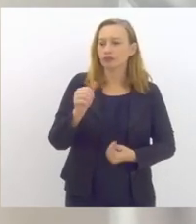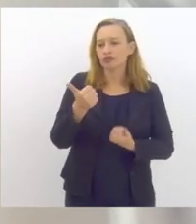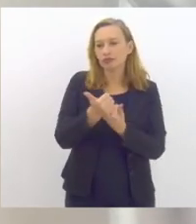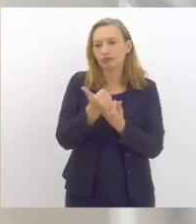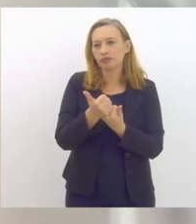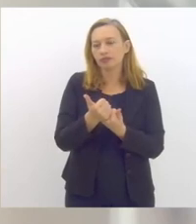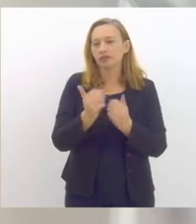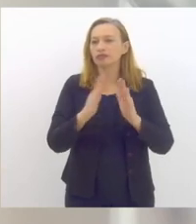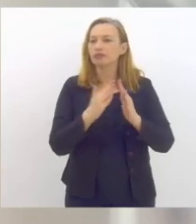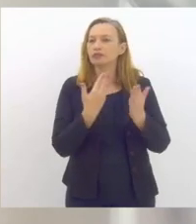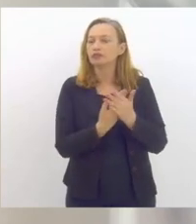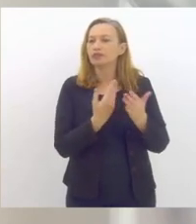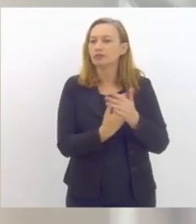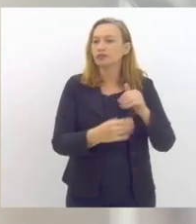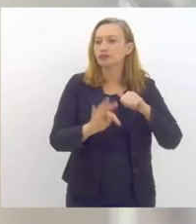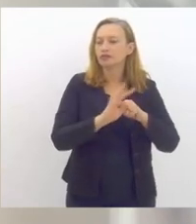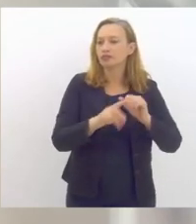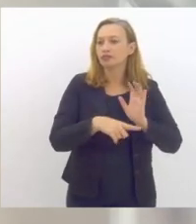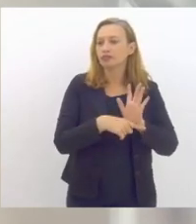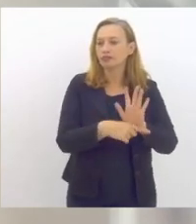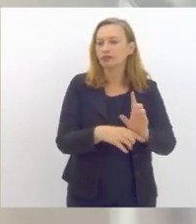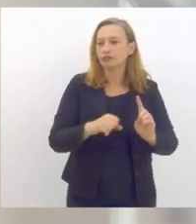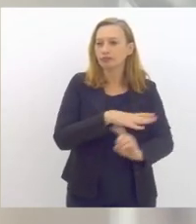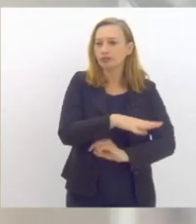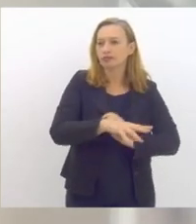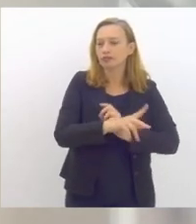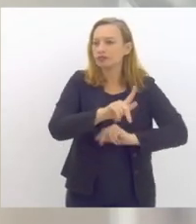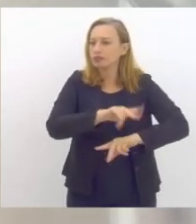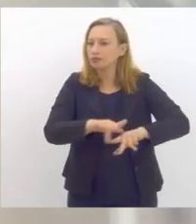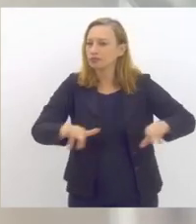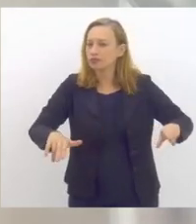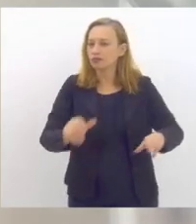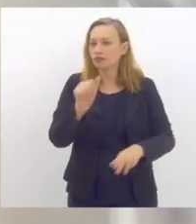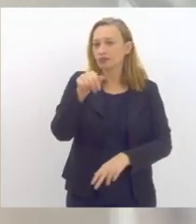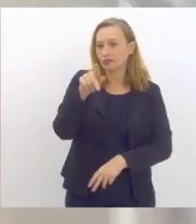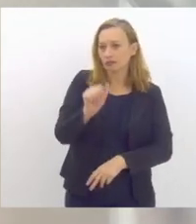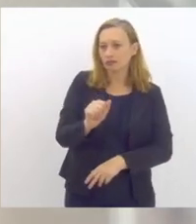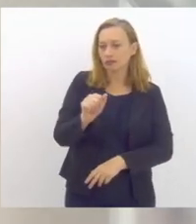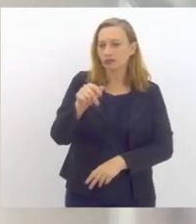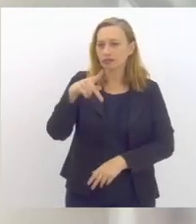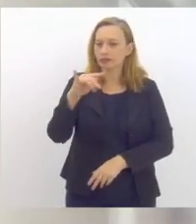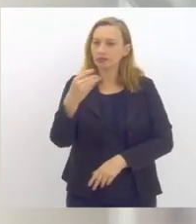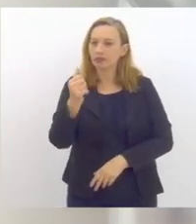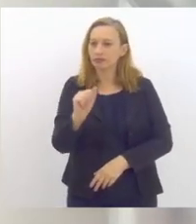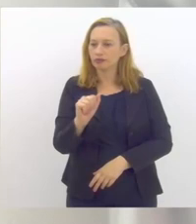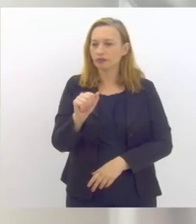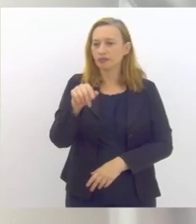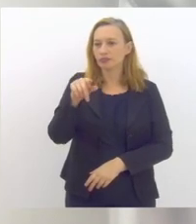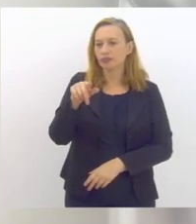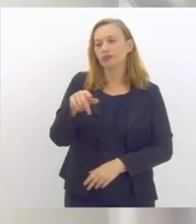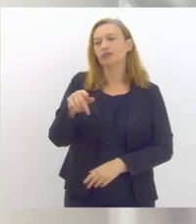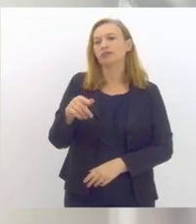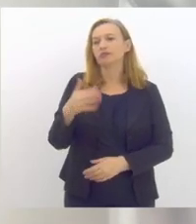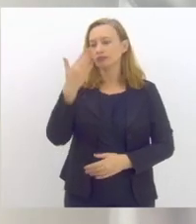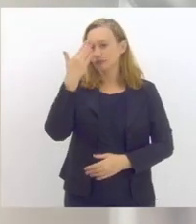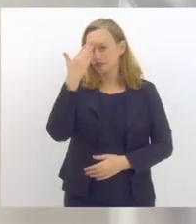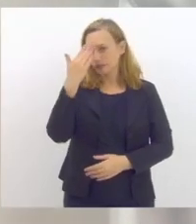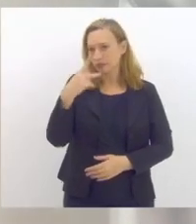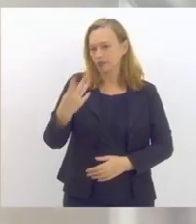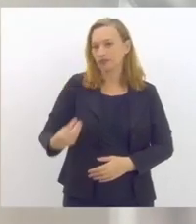a assistente social da Divisão Diversidade Ana Paula de Oliveira Pinto obrigado pela presença Ana Paula